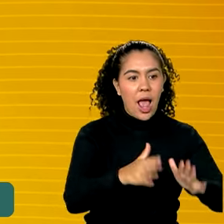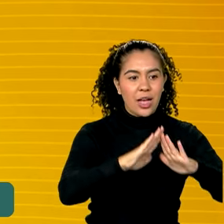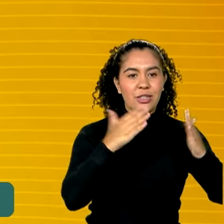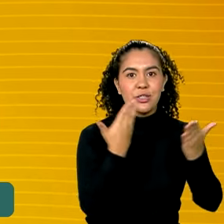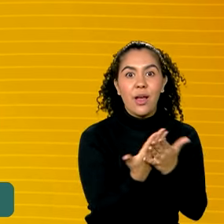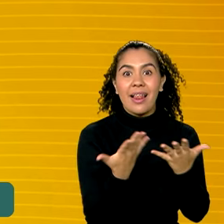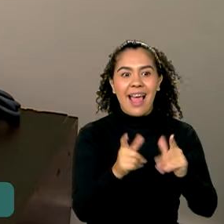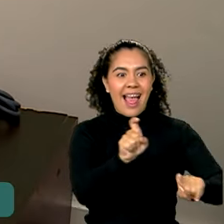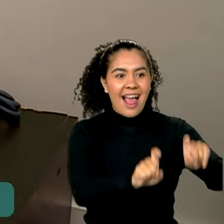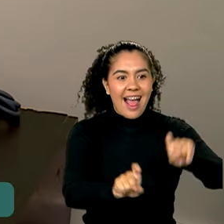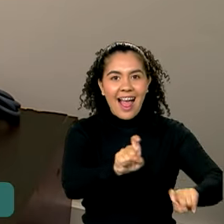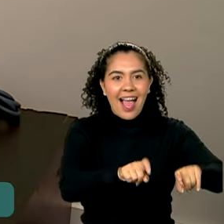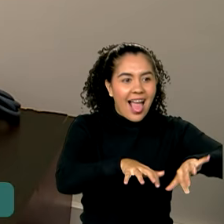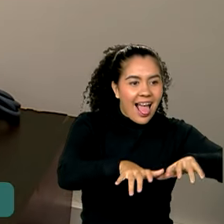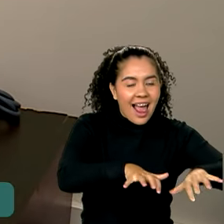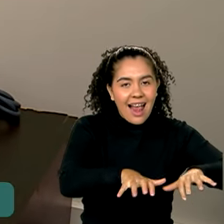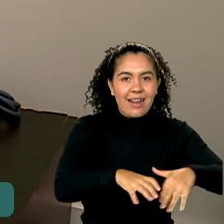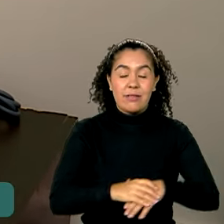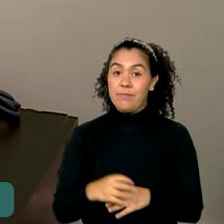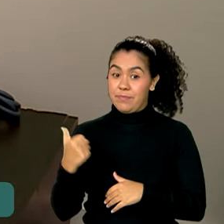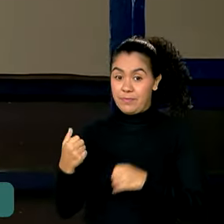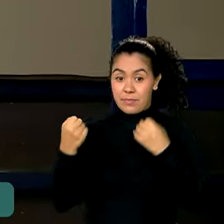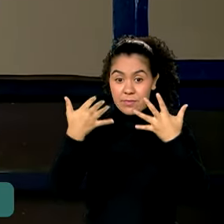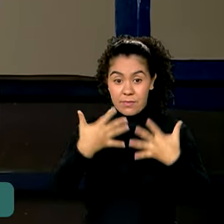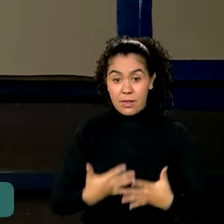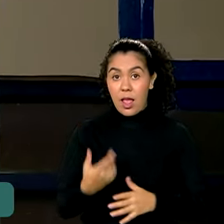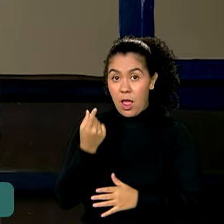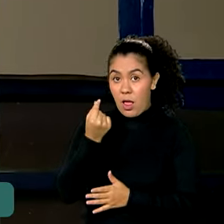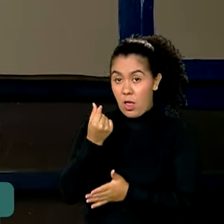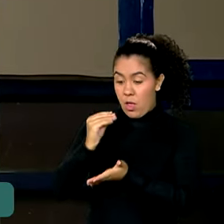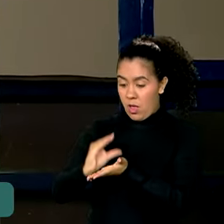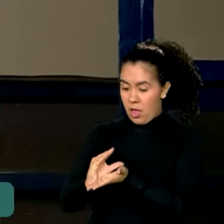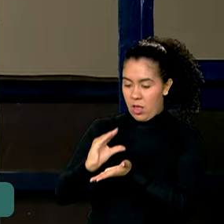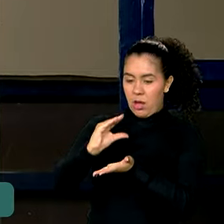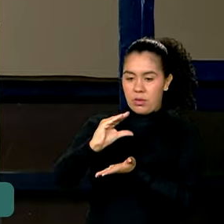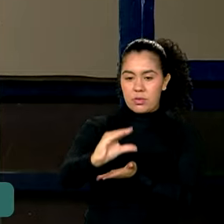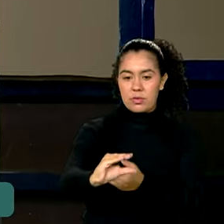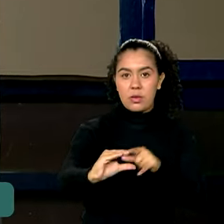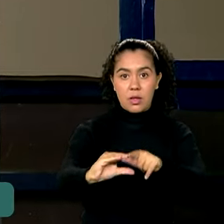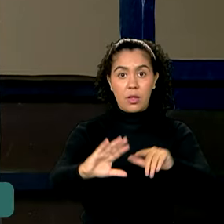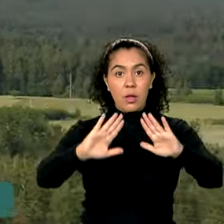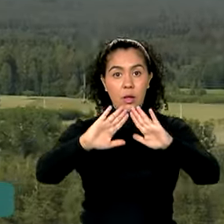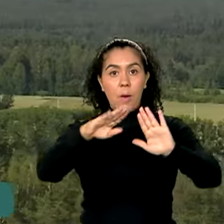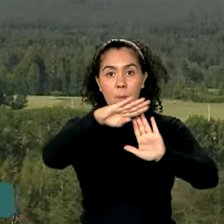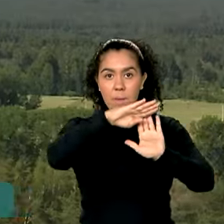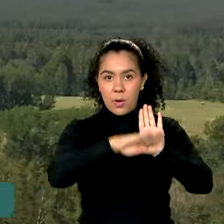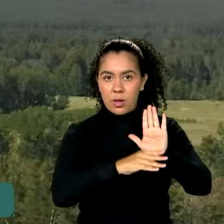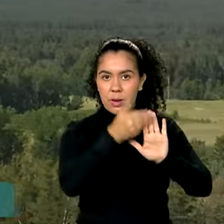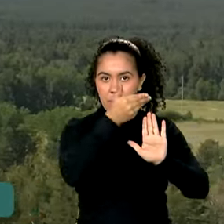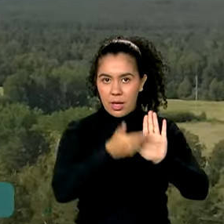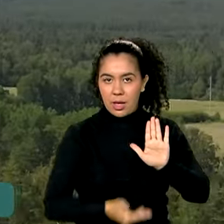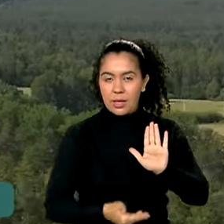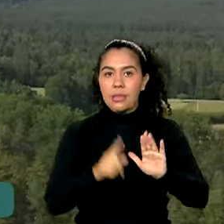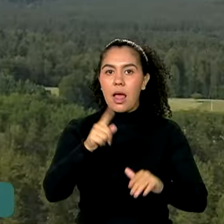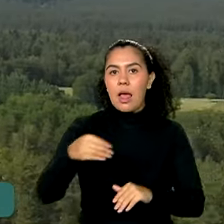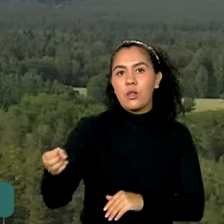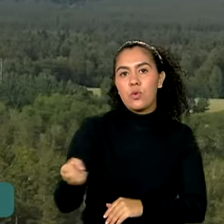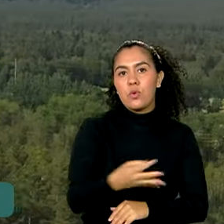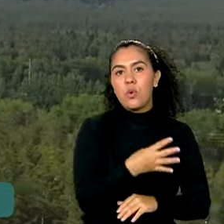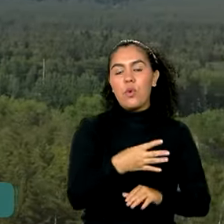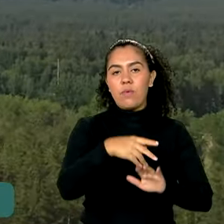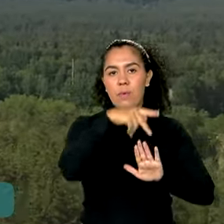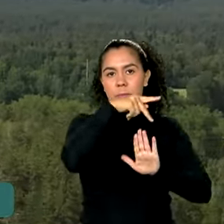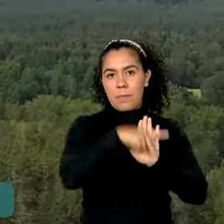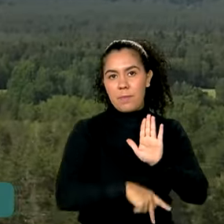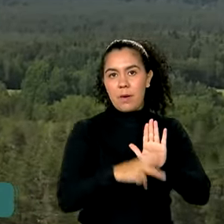poder usar os computadores A maior parte dos recursos para o programa Escolas Conectadas vem do novo PAC o